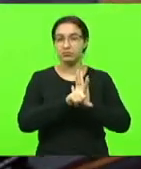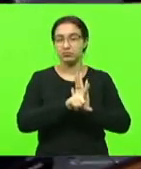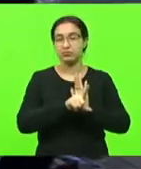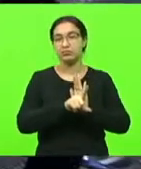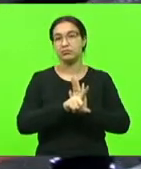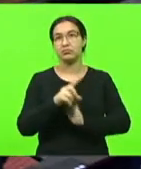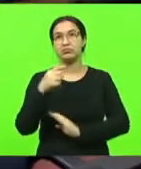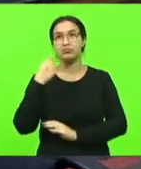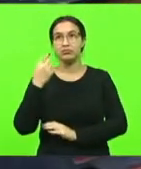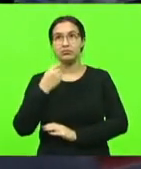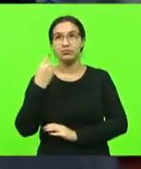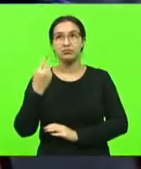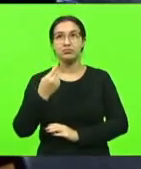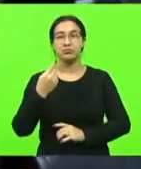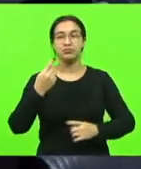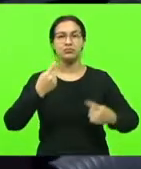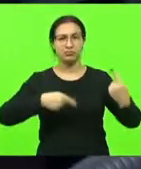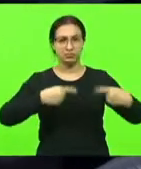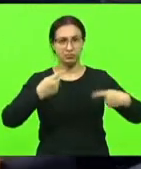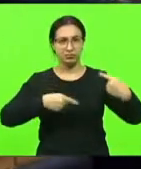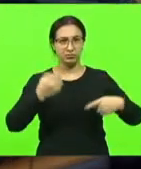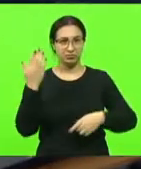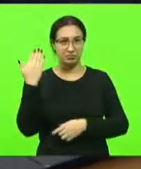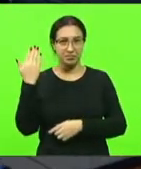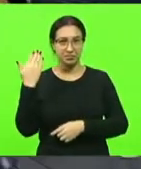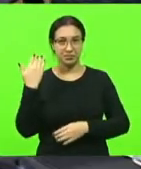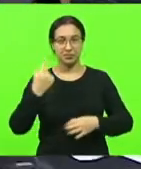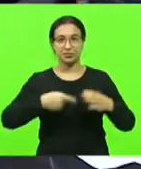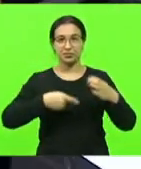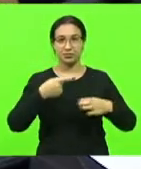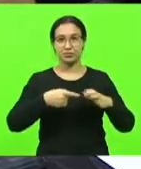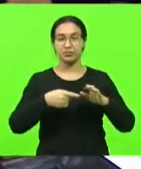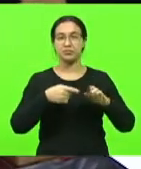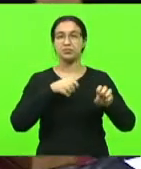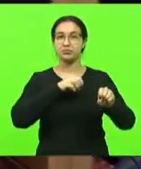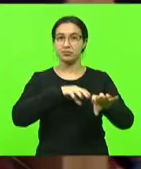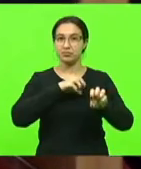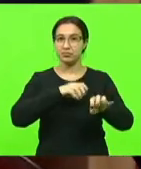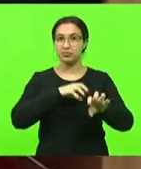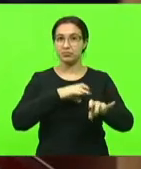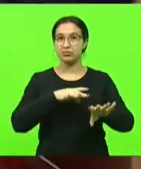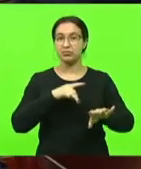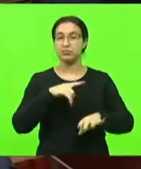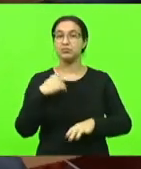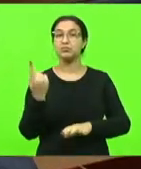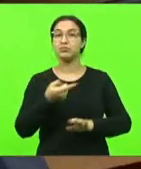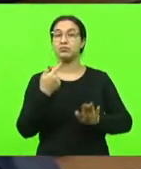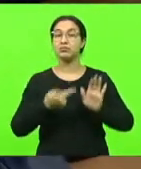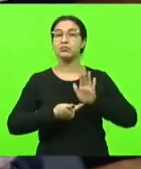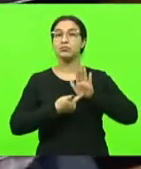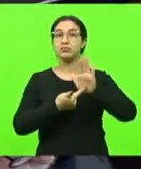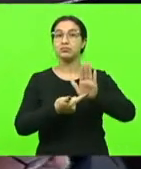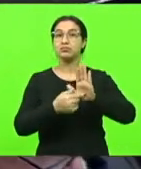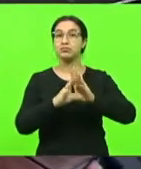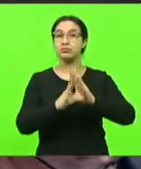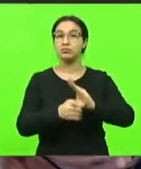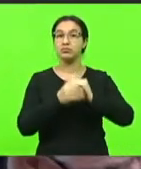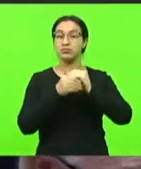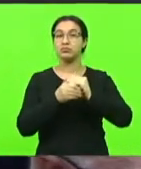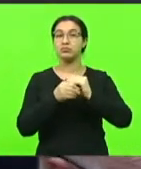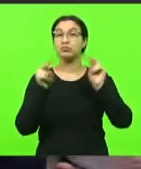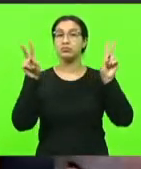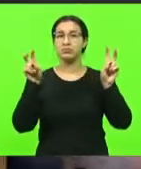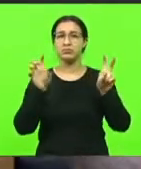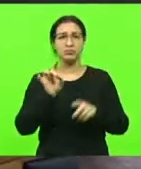E, quando foi discutido na Comissão de Educação, nós apresentamos uma emenda para que falássemos não